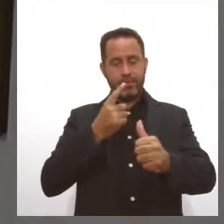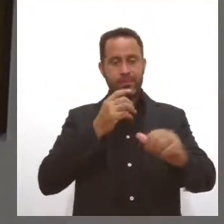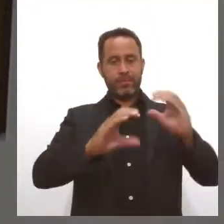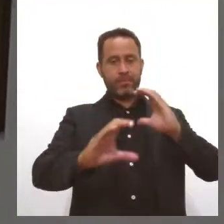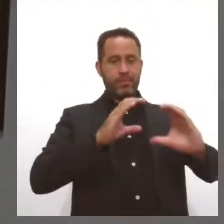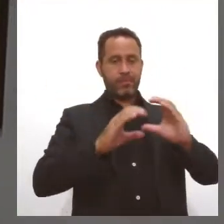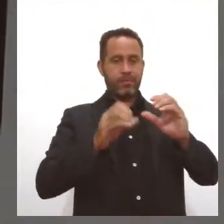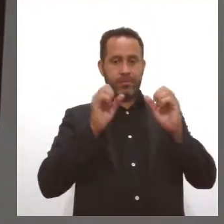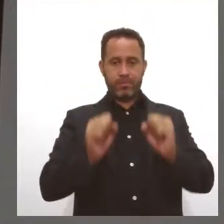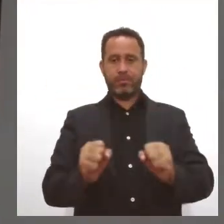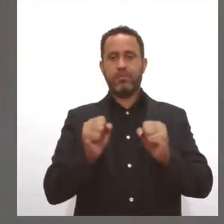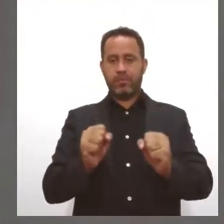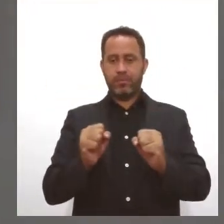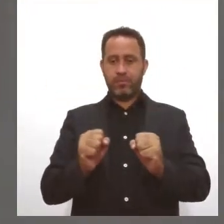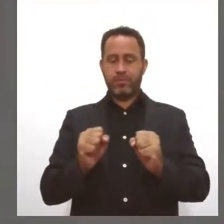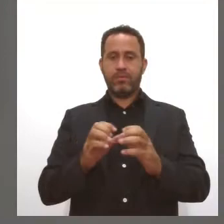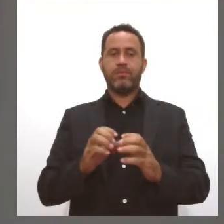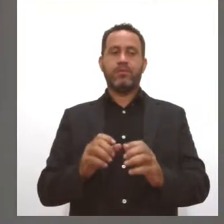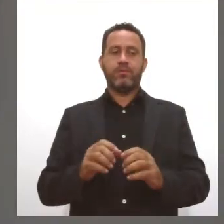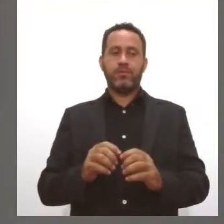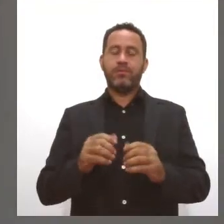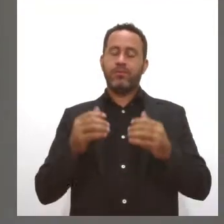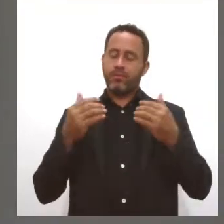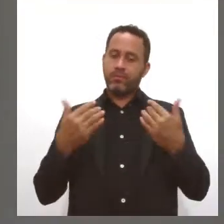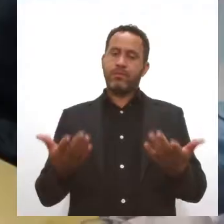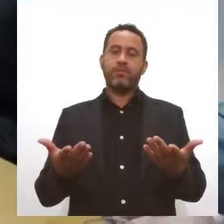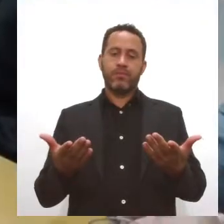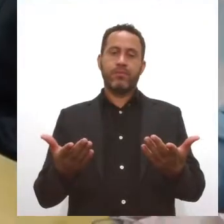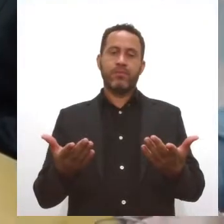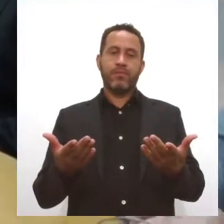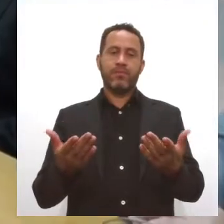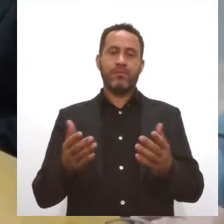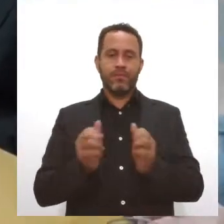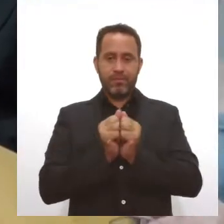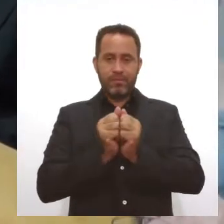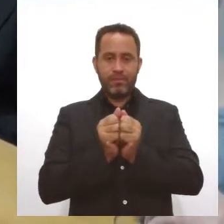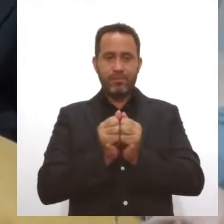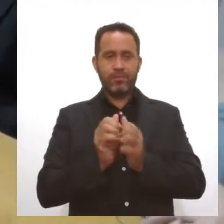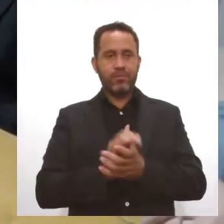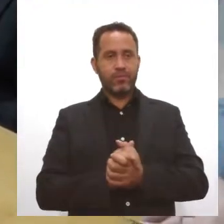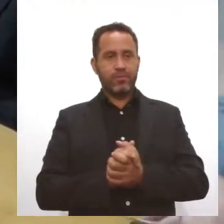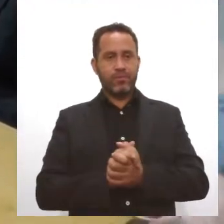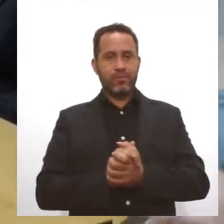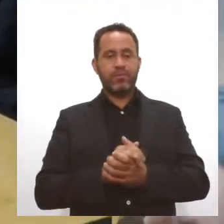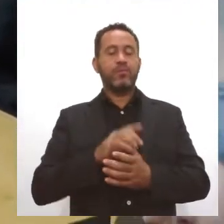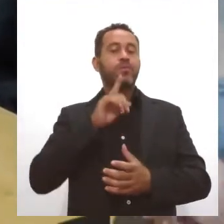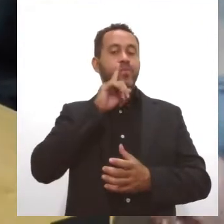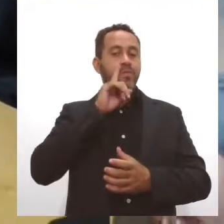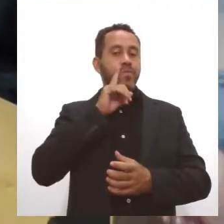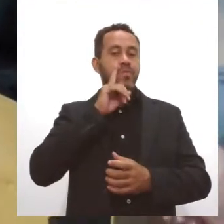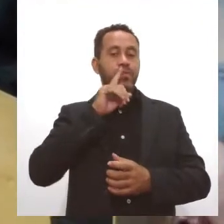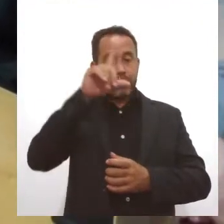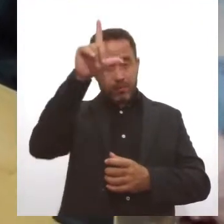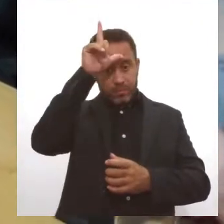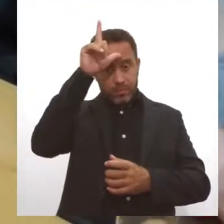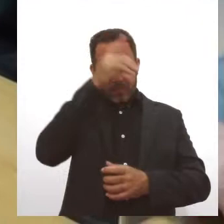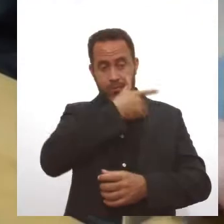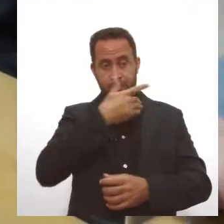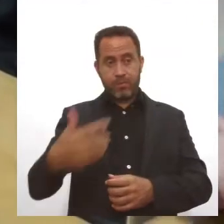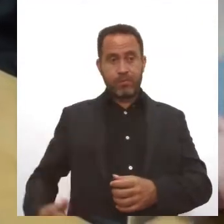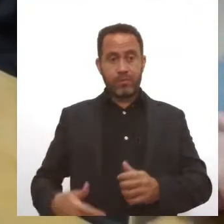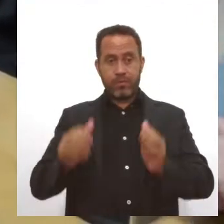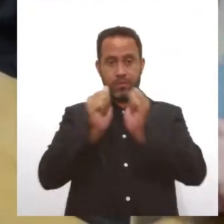poderes, e para o poder judiciário, muita honra recebê-los. O deputado estadual Zezinho Sobral, líder do governo na Assembleia